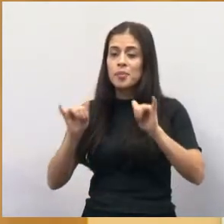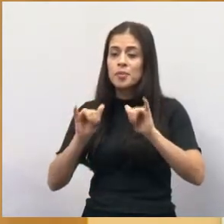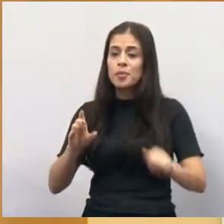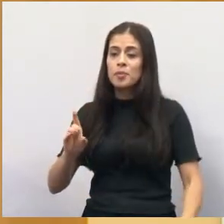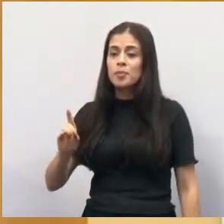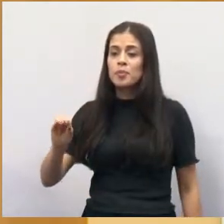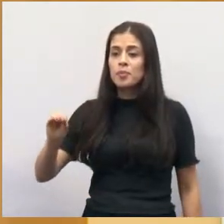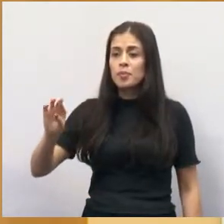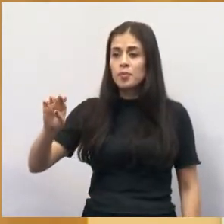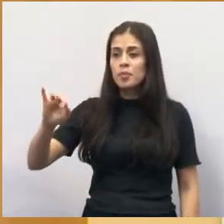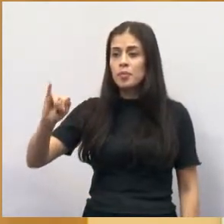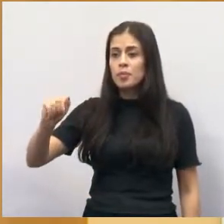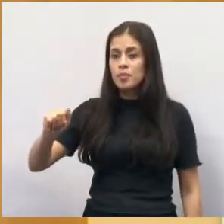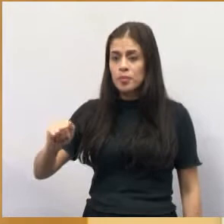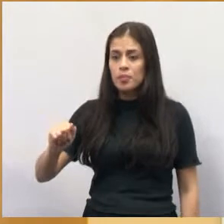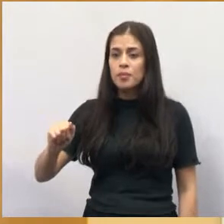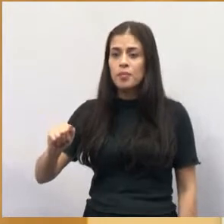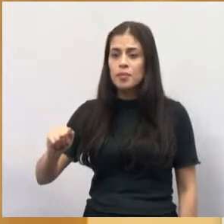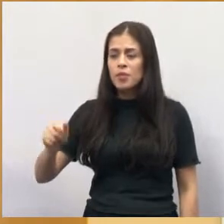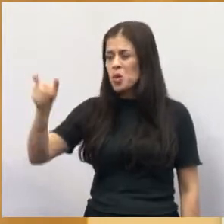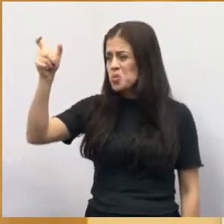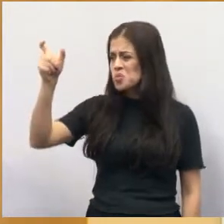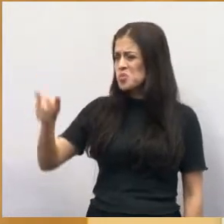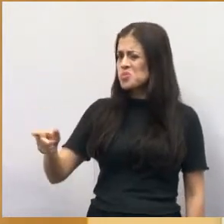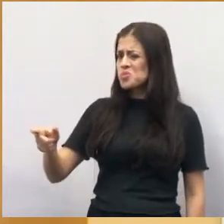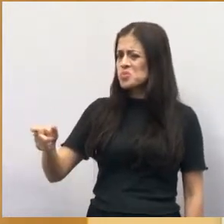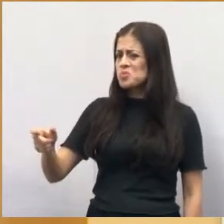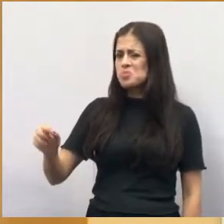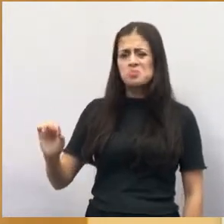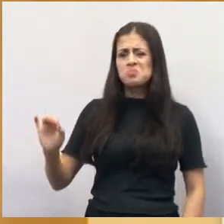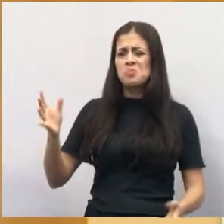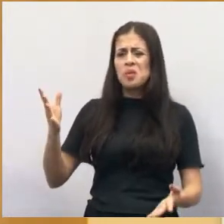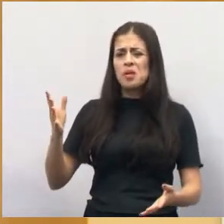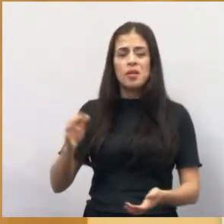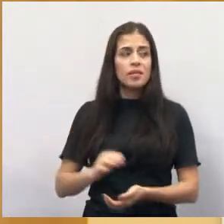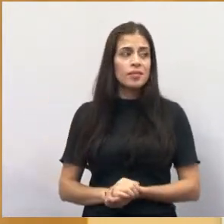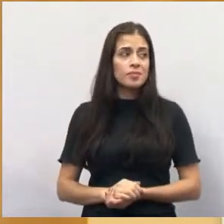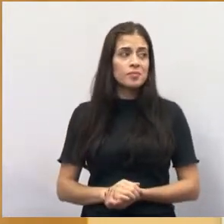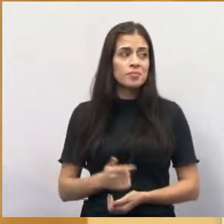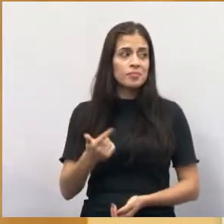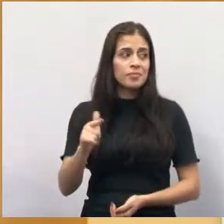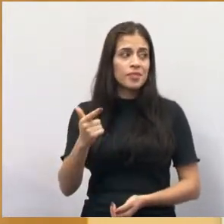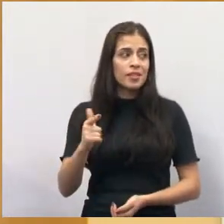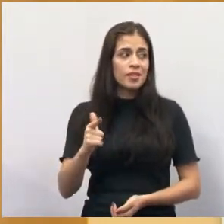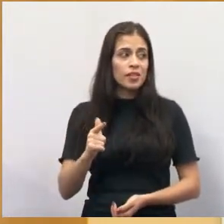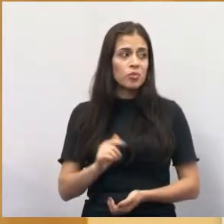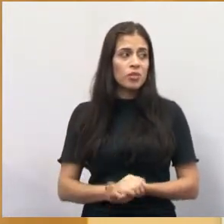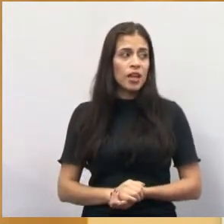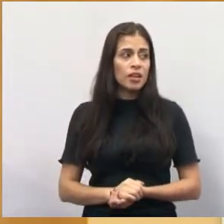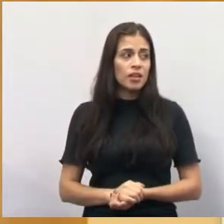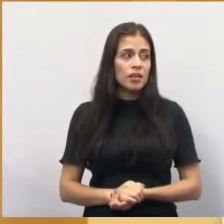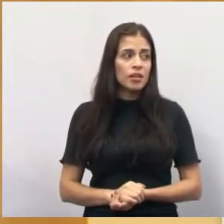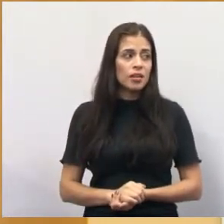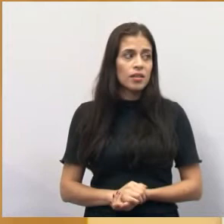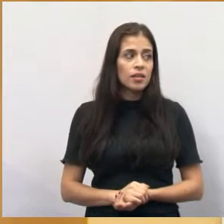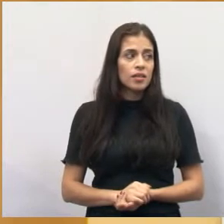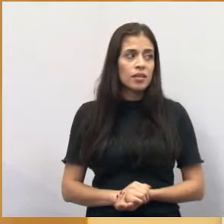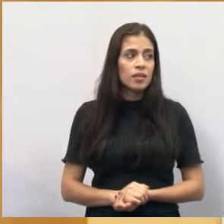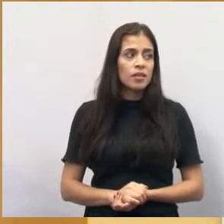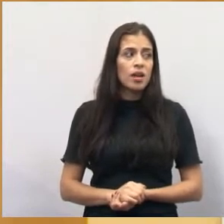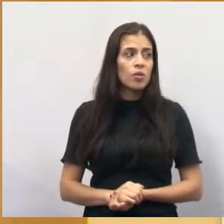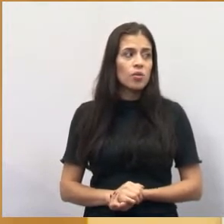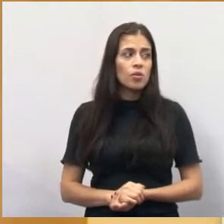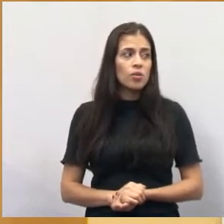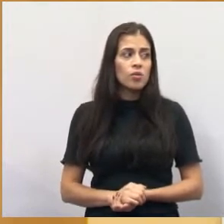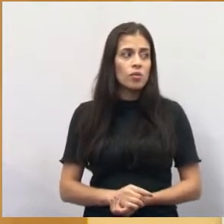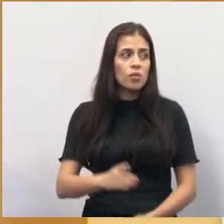Dória agora é um ser que não existiu na política. O Dória é um ser que ninguém gosta mais de falar, mas o Rodrigo